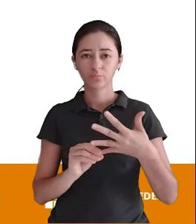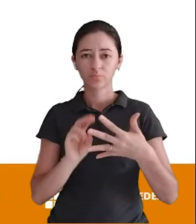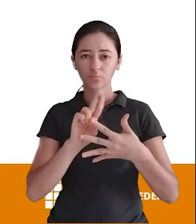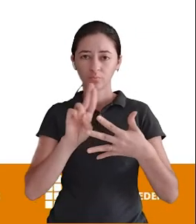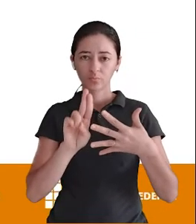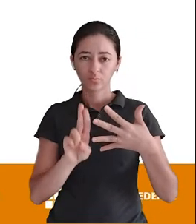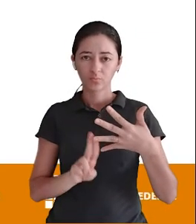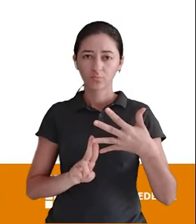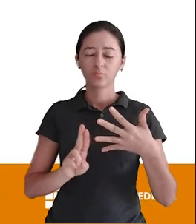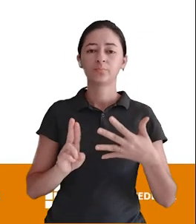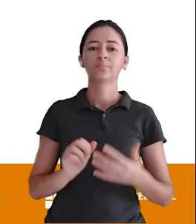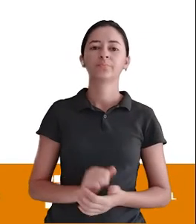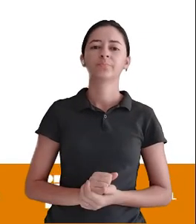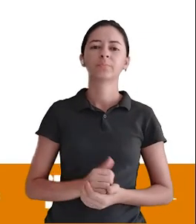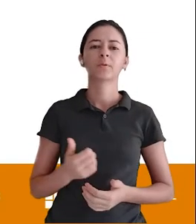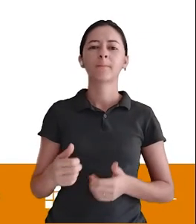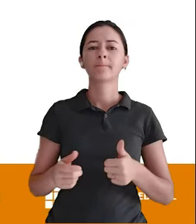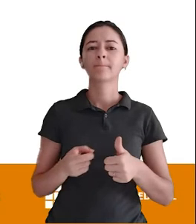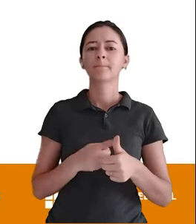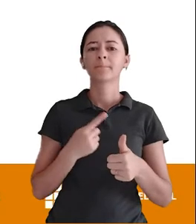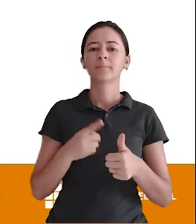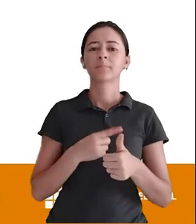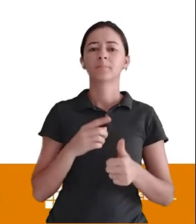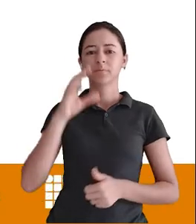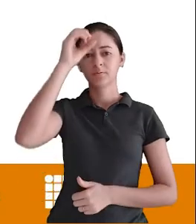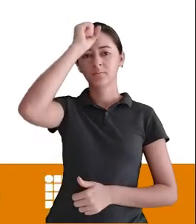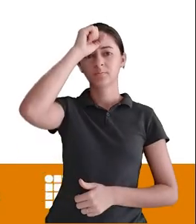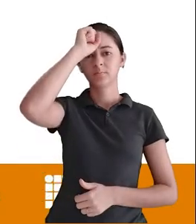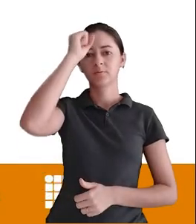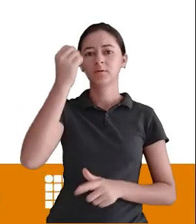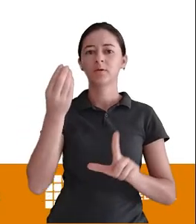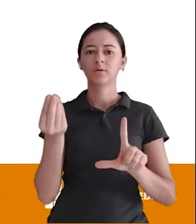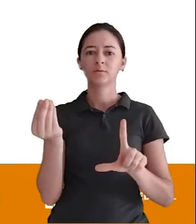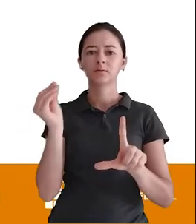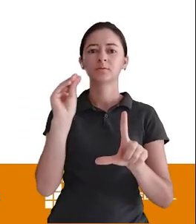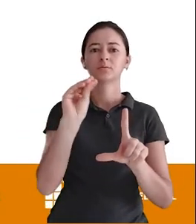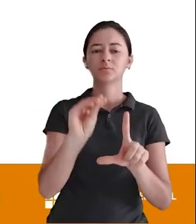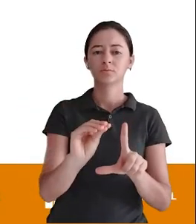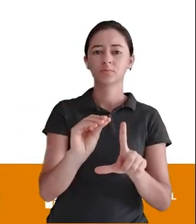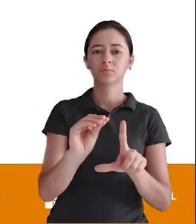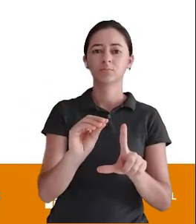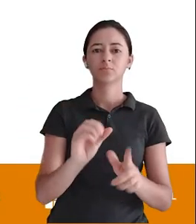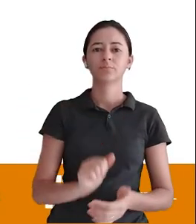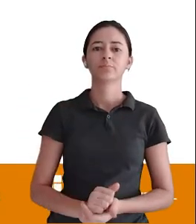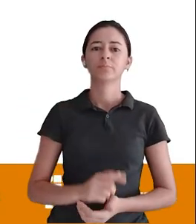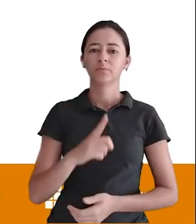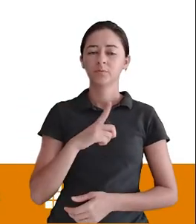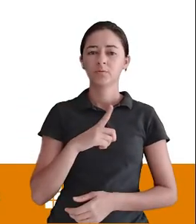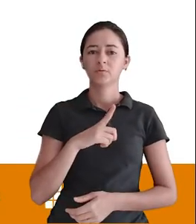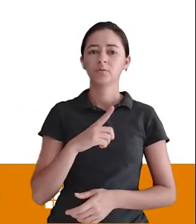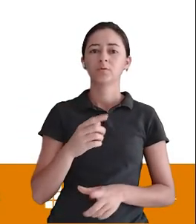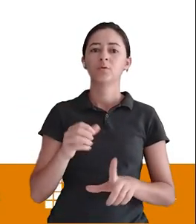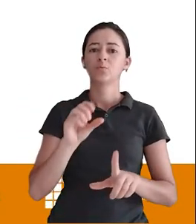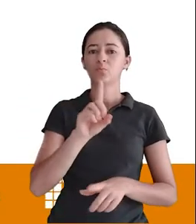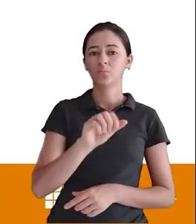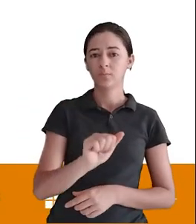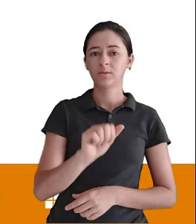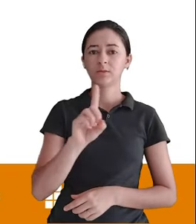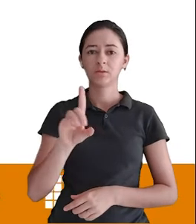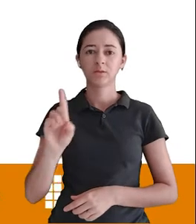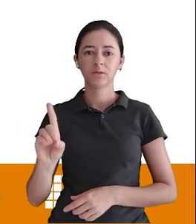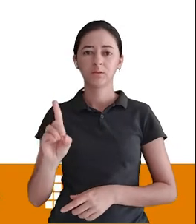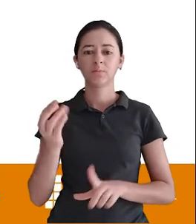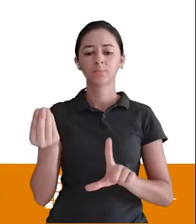O primeiro operador Que nós vamos aprender Então é Para adicionar Um atributo Então nós temos aqui O operador ADD Tá?